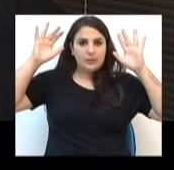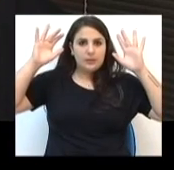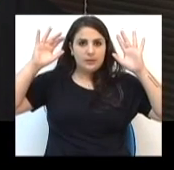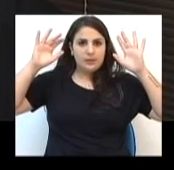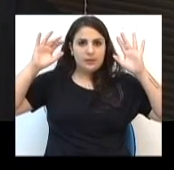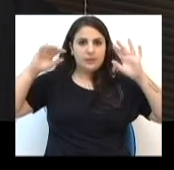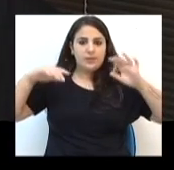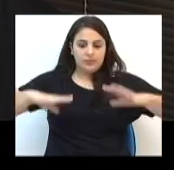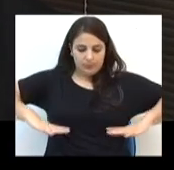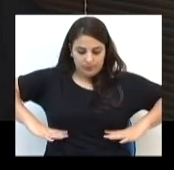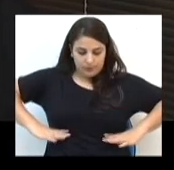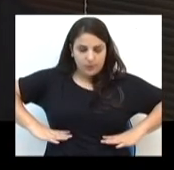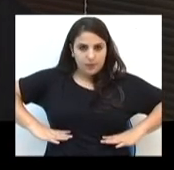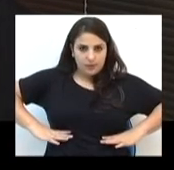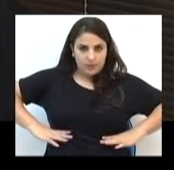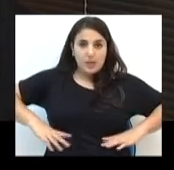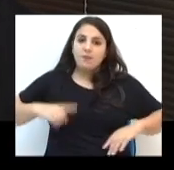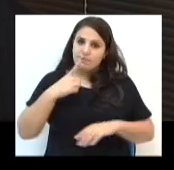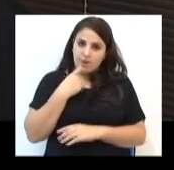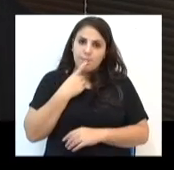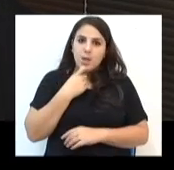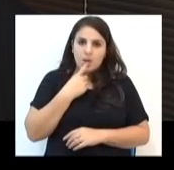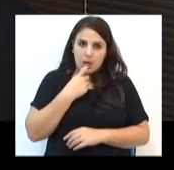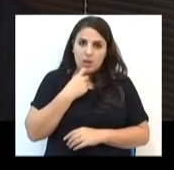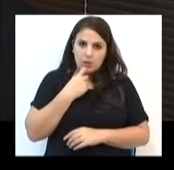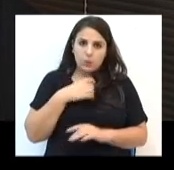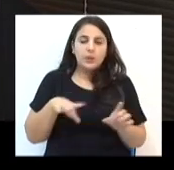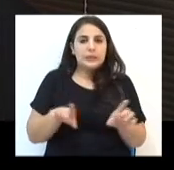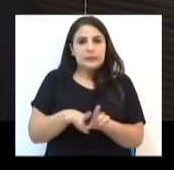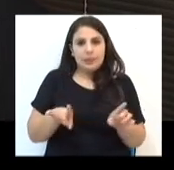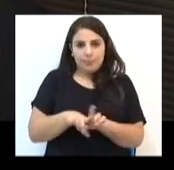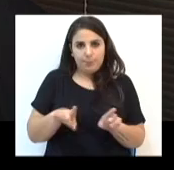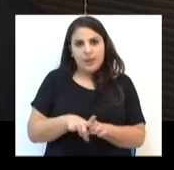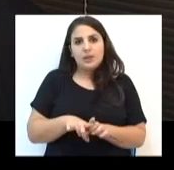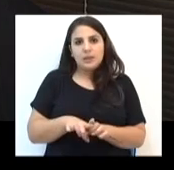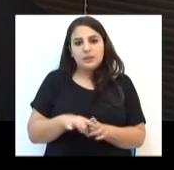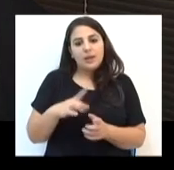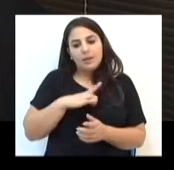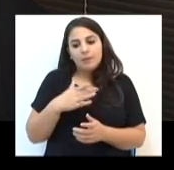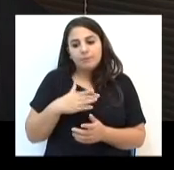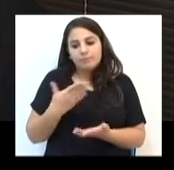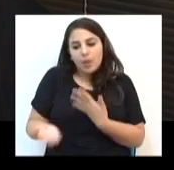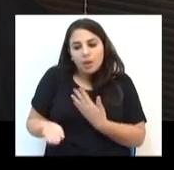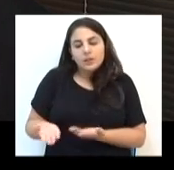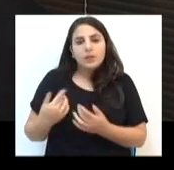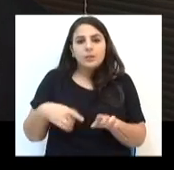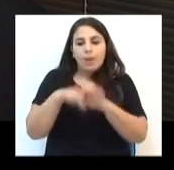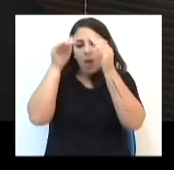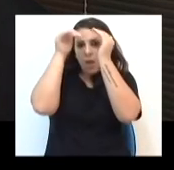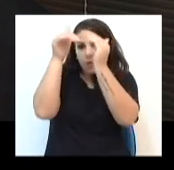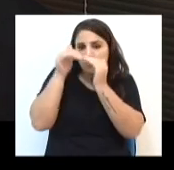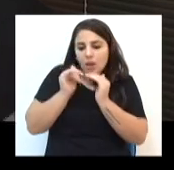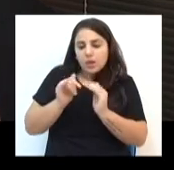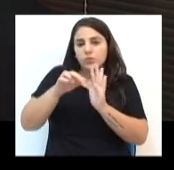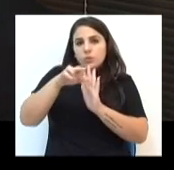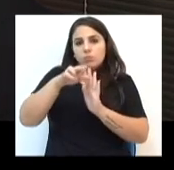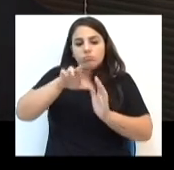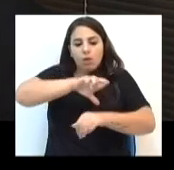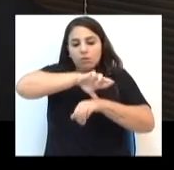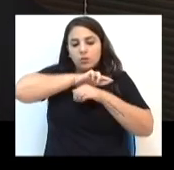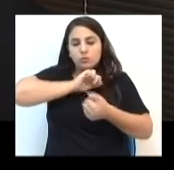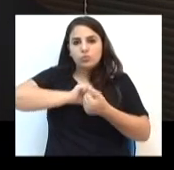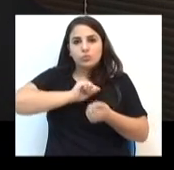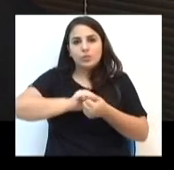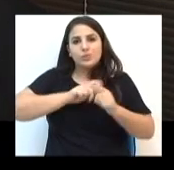acima da cintura, vai tomar um cartão vermelho. E aí você fica fora de jogos. Então, quer dizer, a questão do respeito e a segurança com as outras